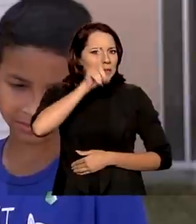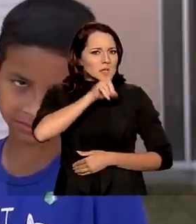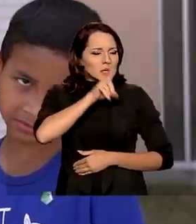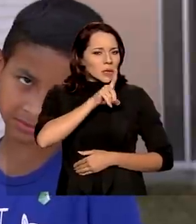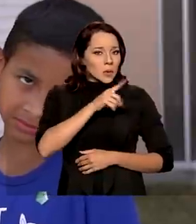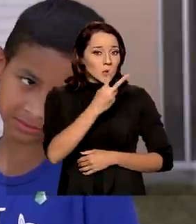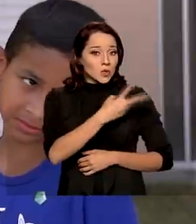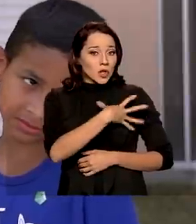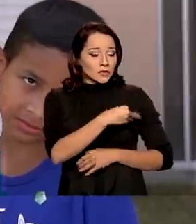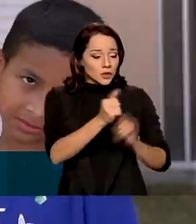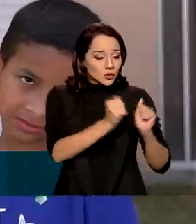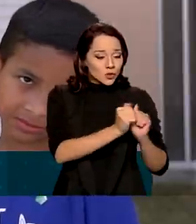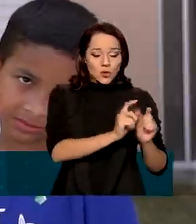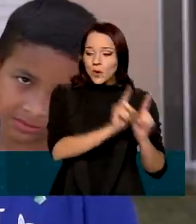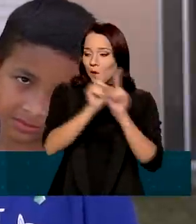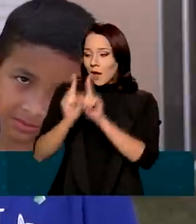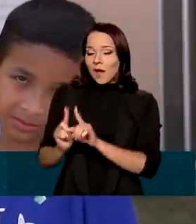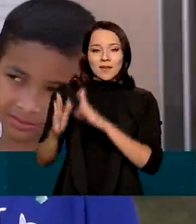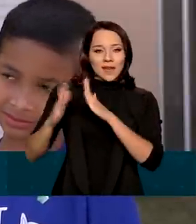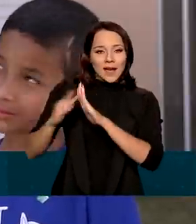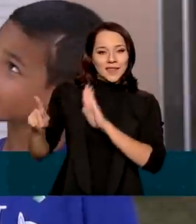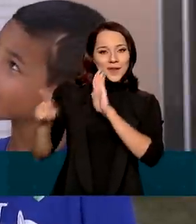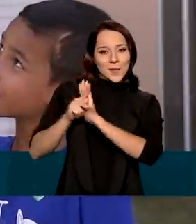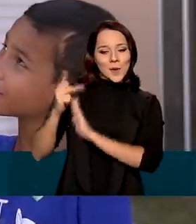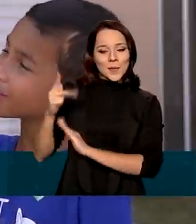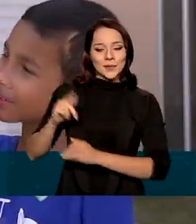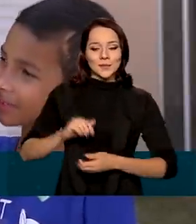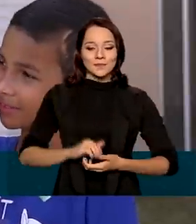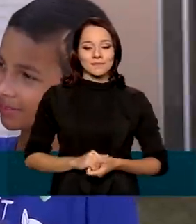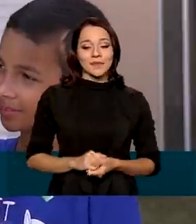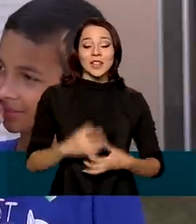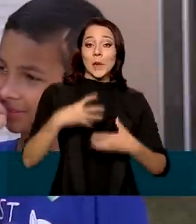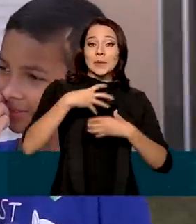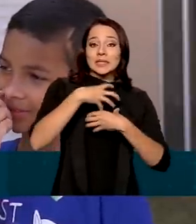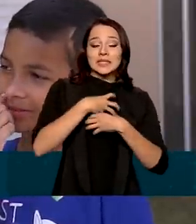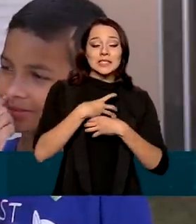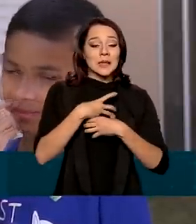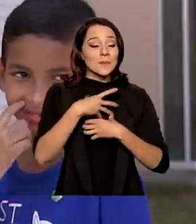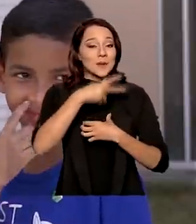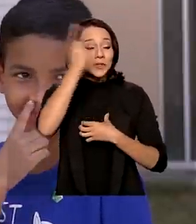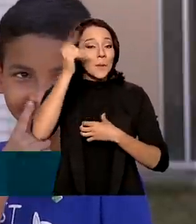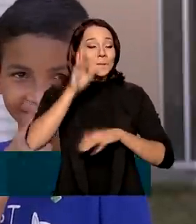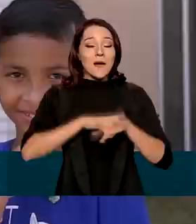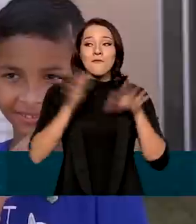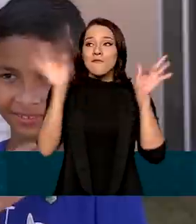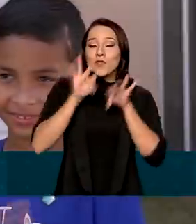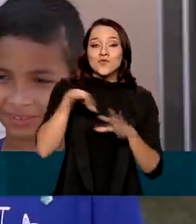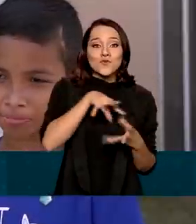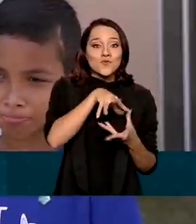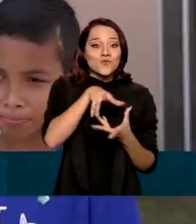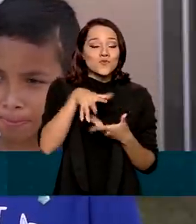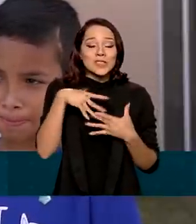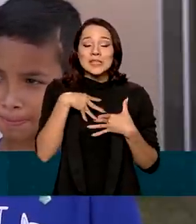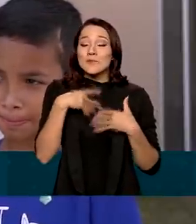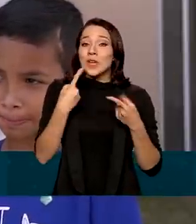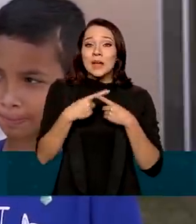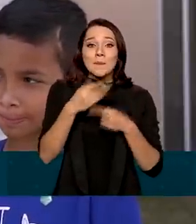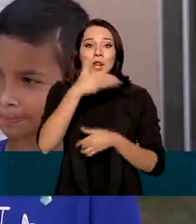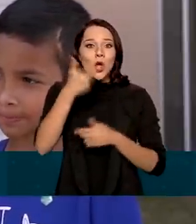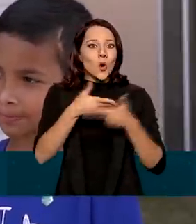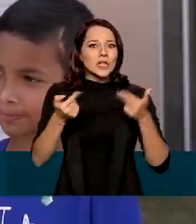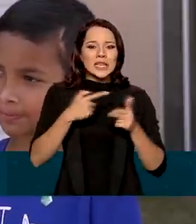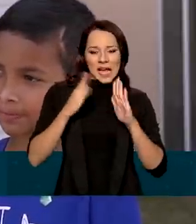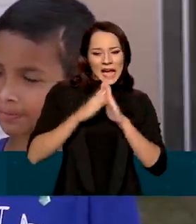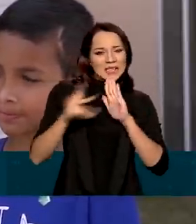levar os dois filhos para morar na casa própria. Eu estou me sentindo a pessoa mais feliz do mundo, porque a melhor coisa que tem é você morar no